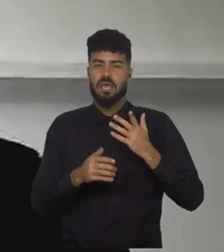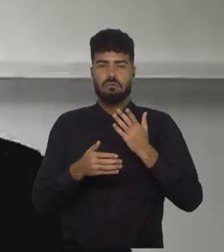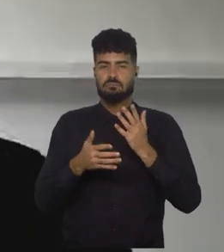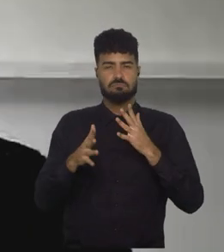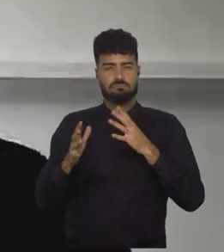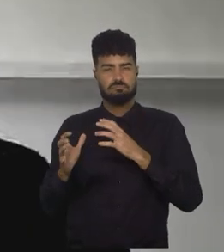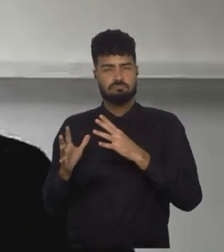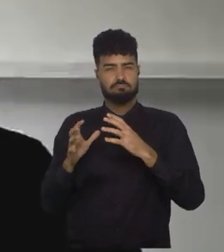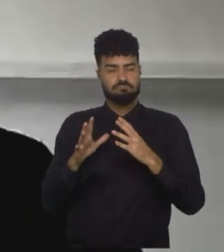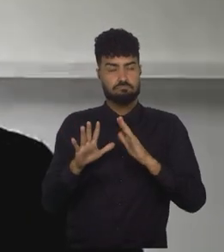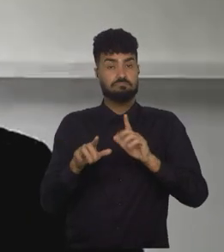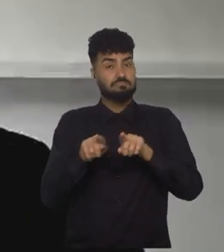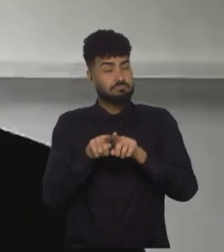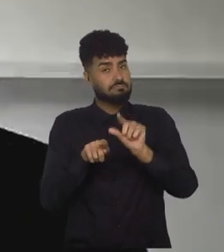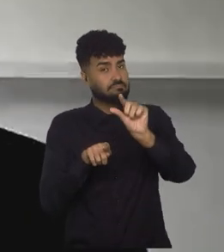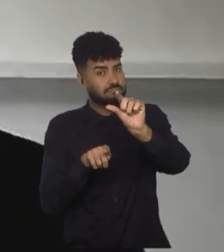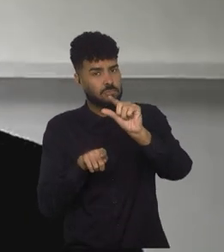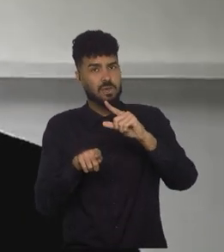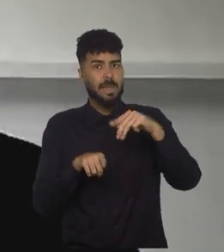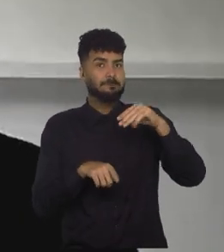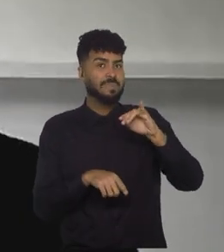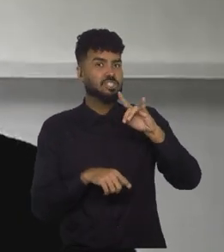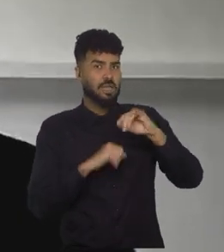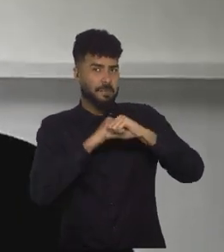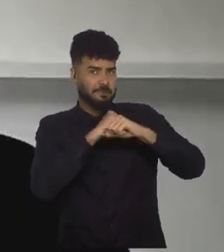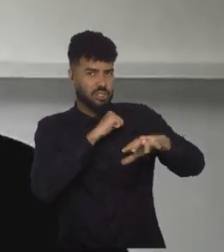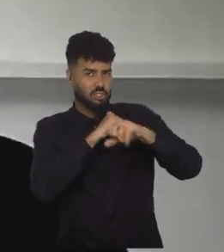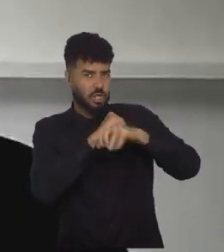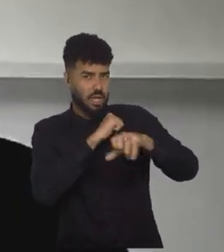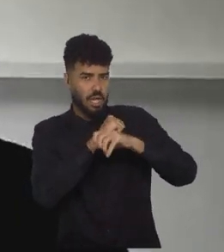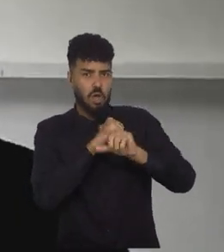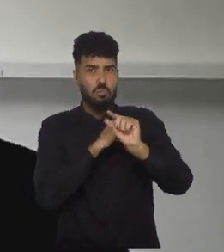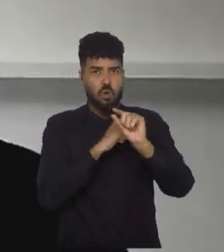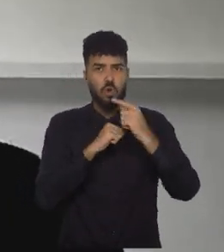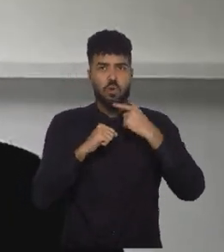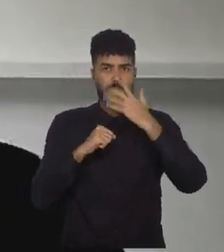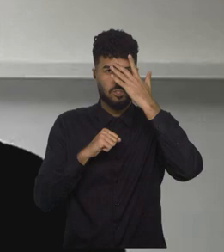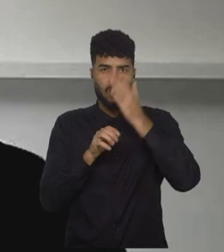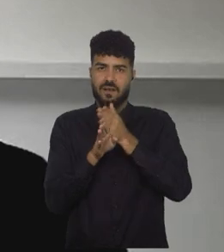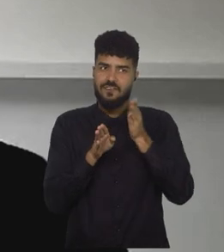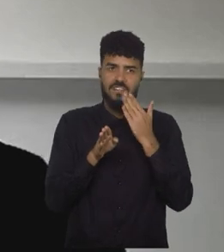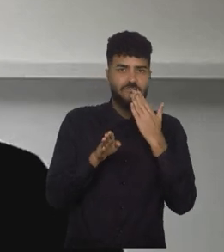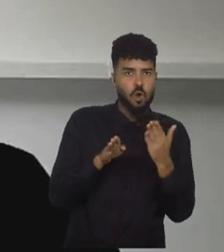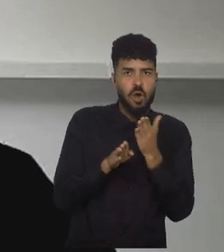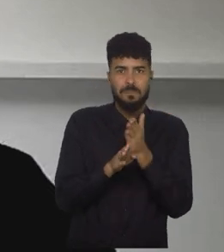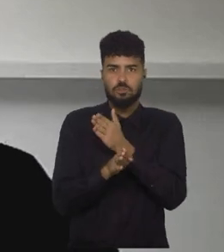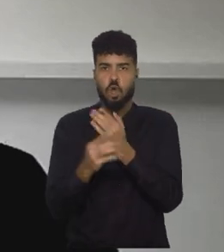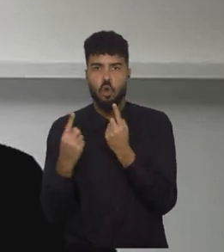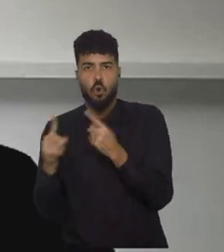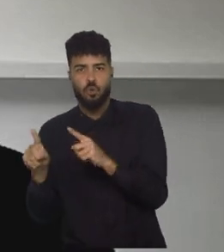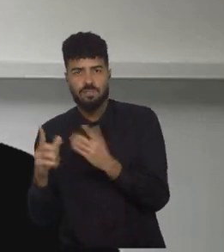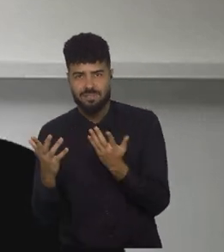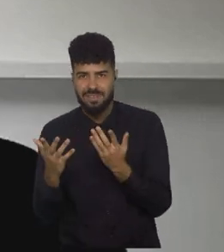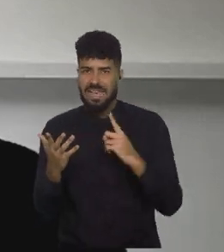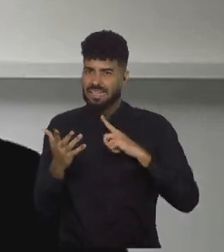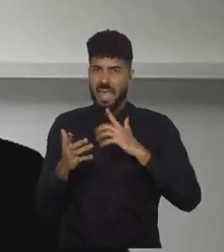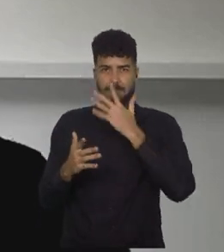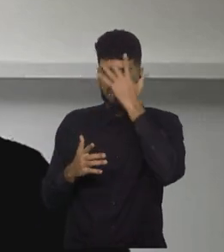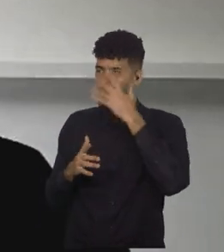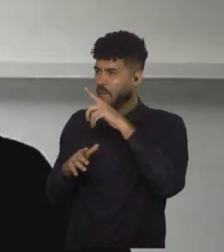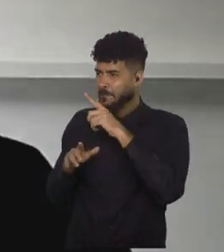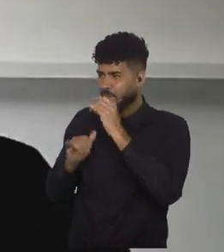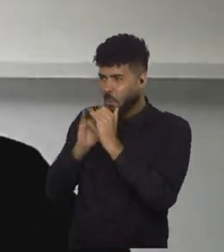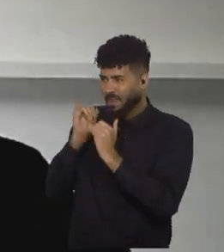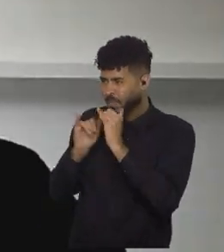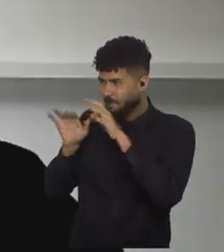também, se a gente for olhar no aspecto de mídia, né? Porque tiveram vazamentos de informações lá dentro. Algumas